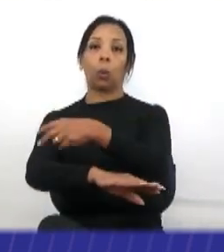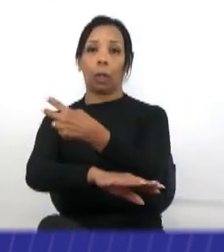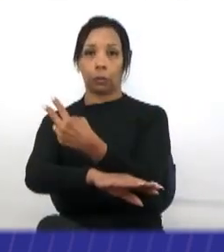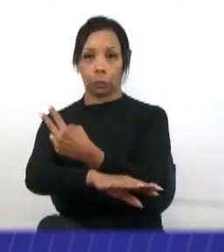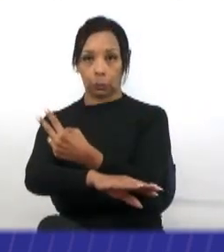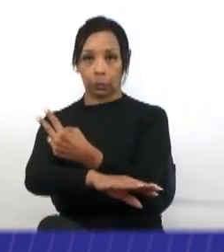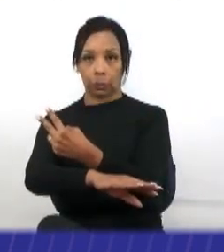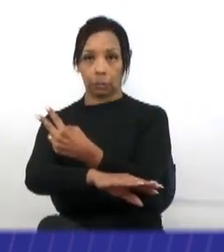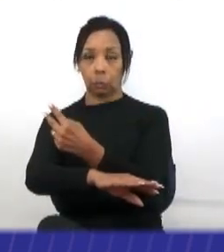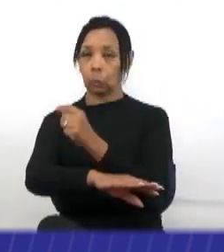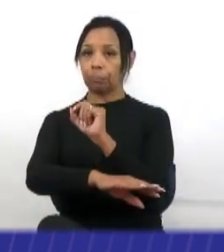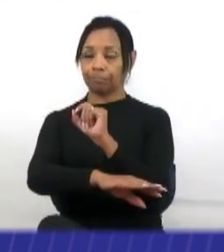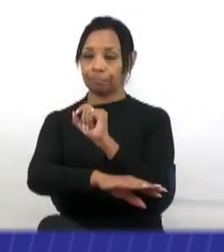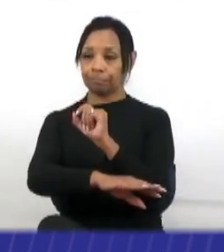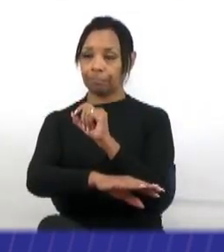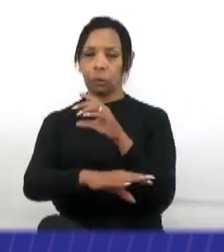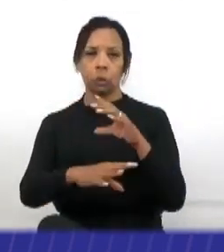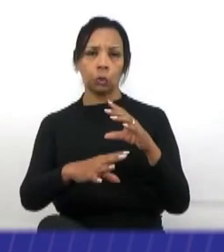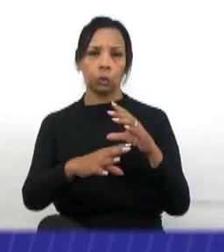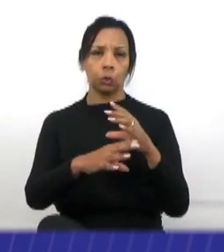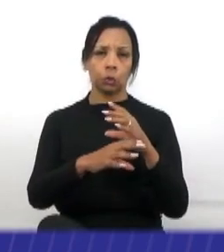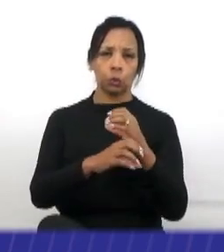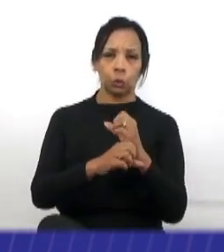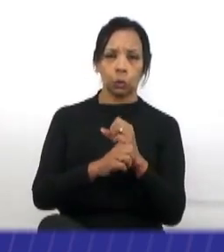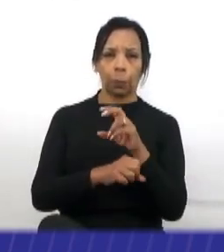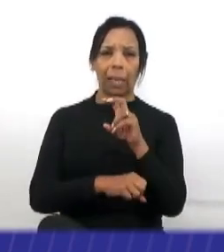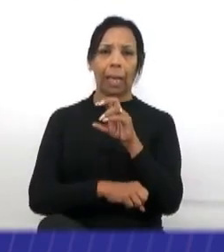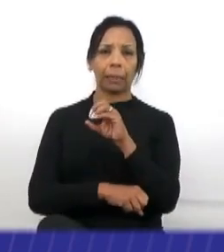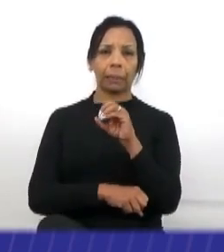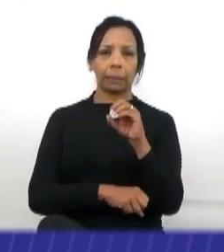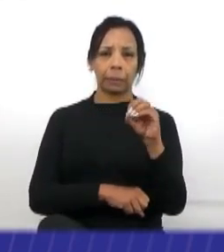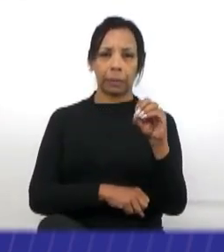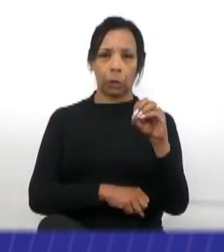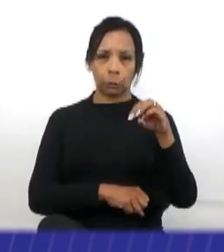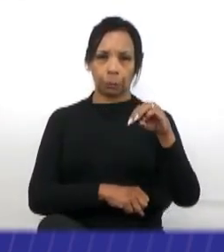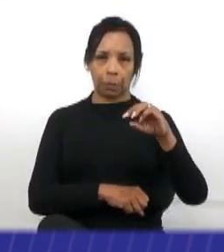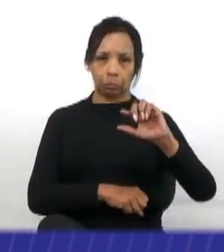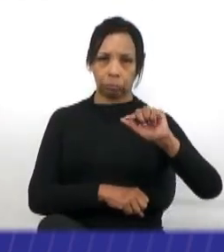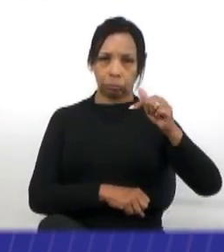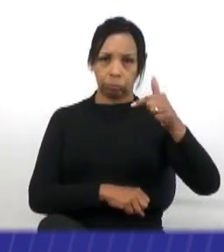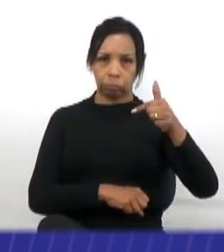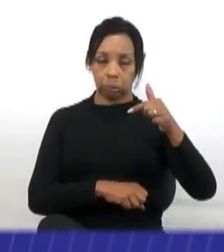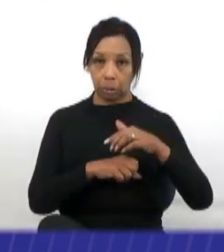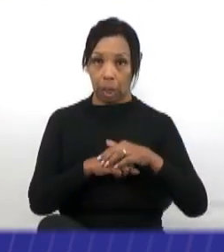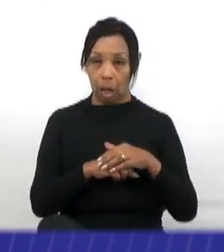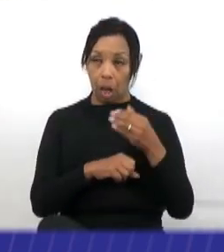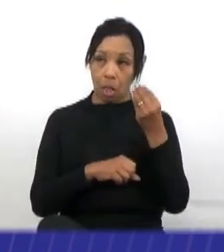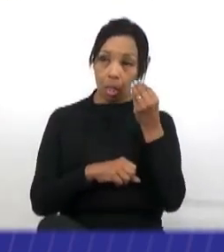rua aqui é 500 metros total. Também aqui à noite é um brilho.